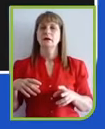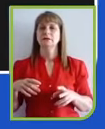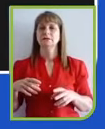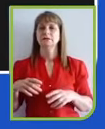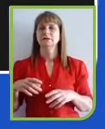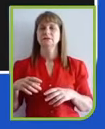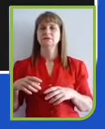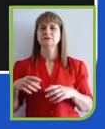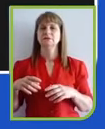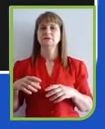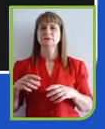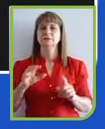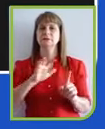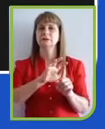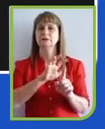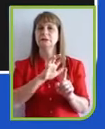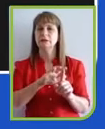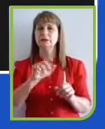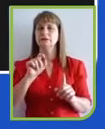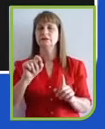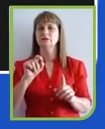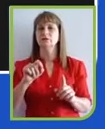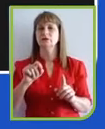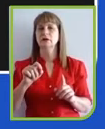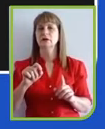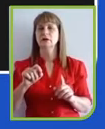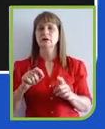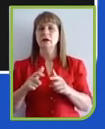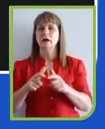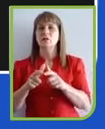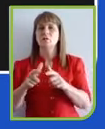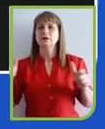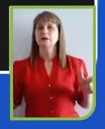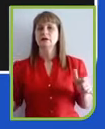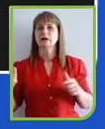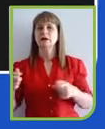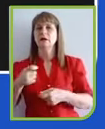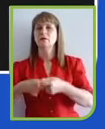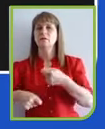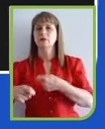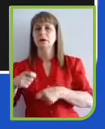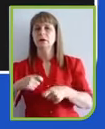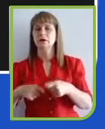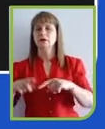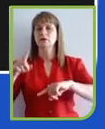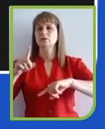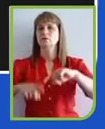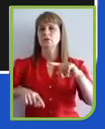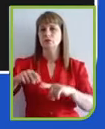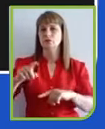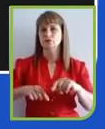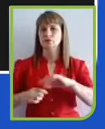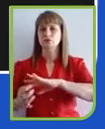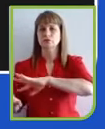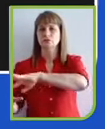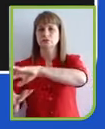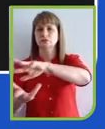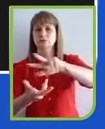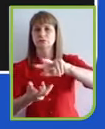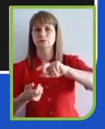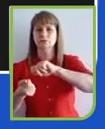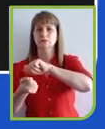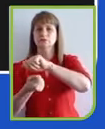o aumento do mercado para produtos e serviços mais sustentáveis, clientes valorizando mais, as